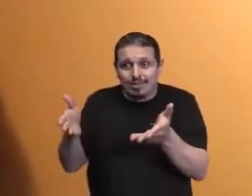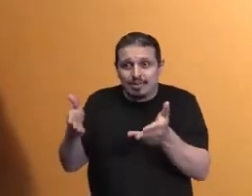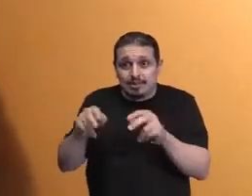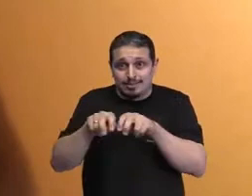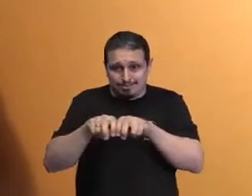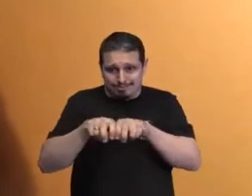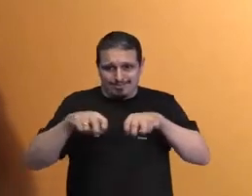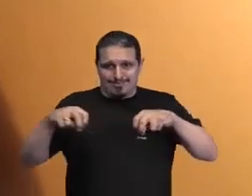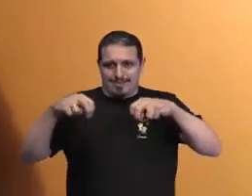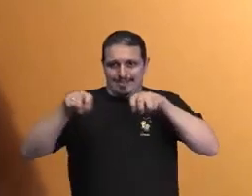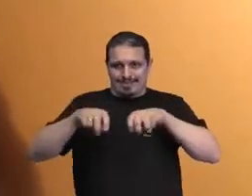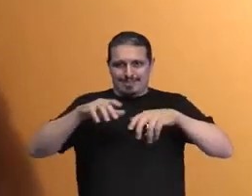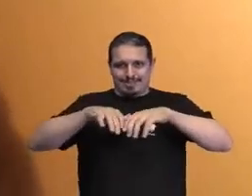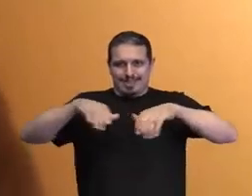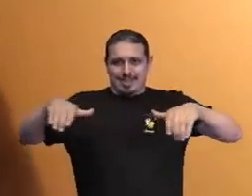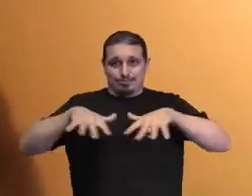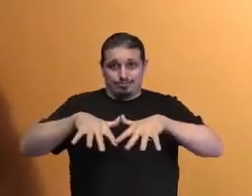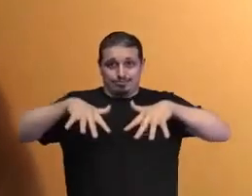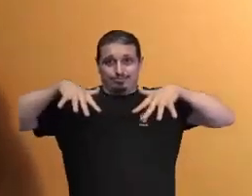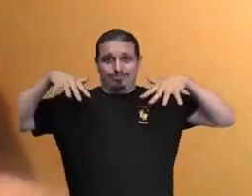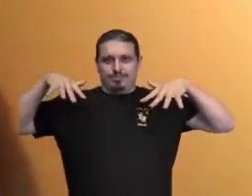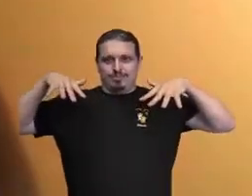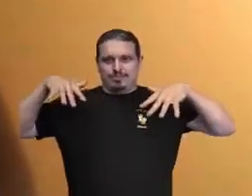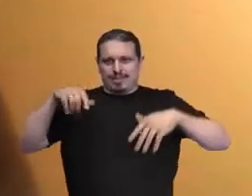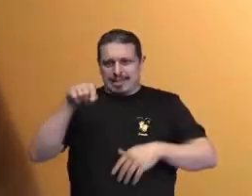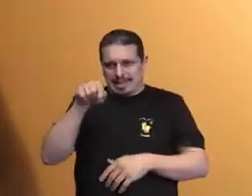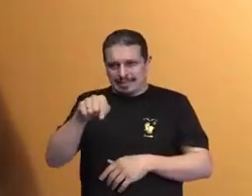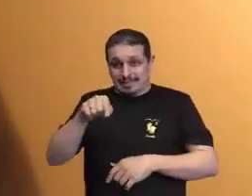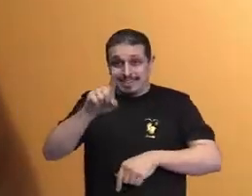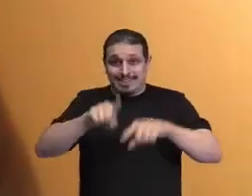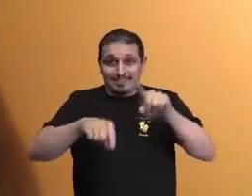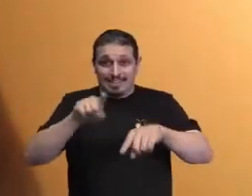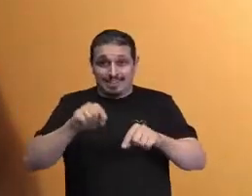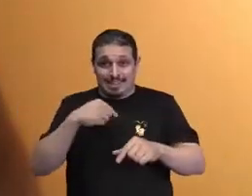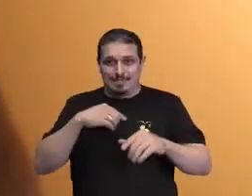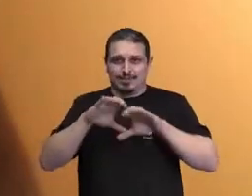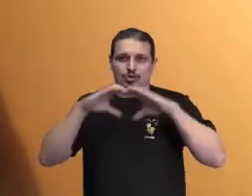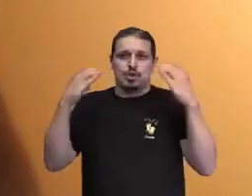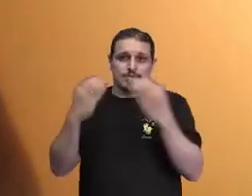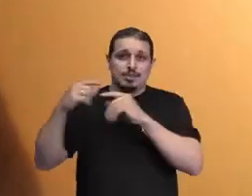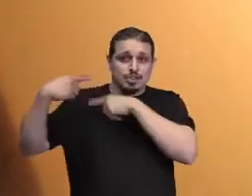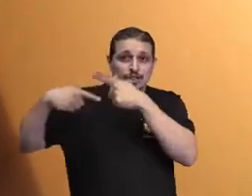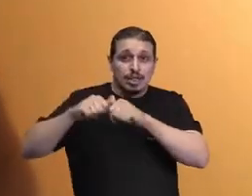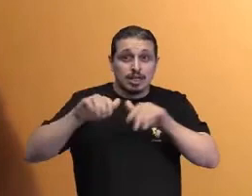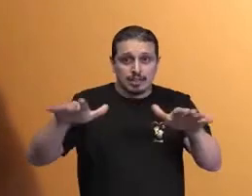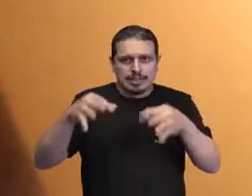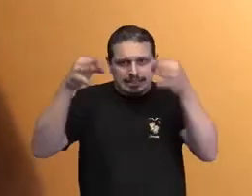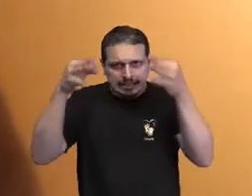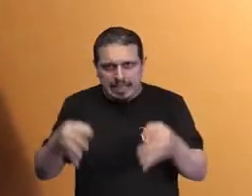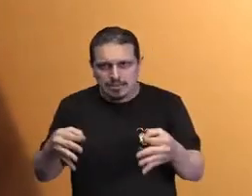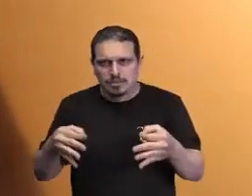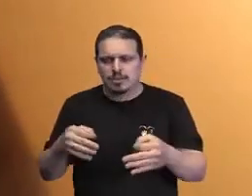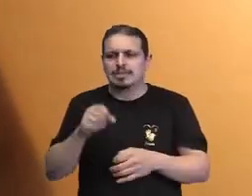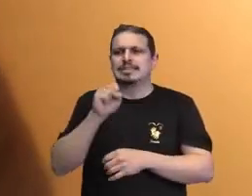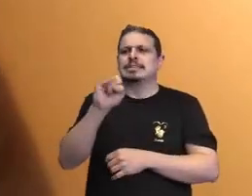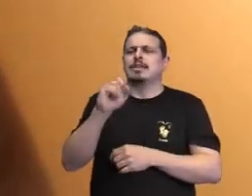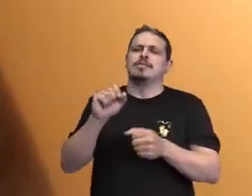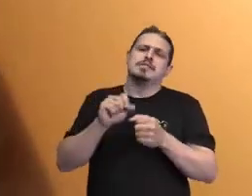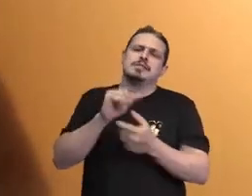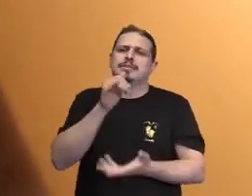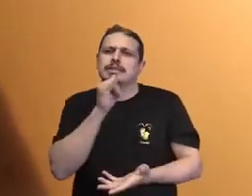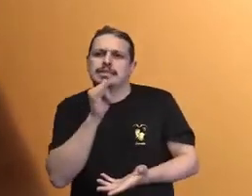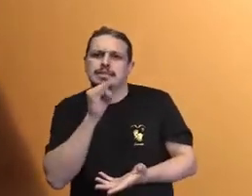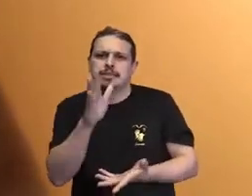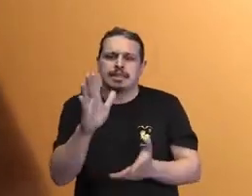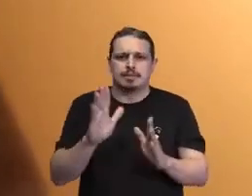e esta atividade, passando o dia inteiro, é muito provável que se você estivesse, por exemplo, não havendo